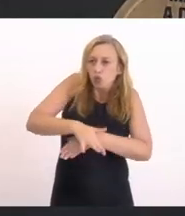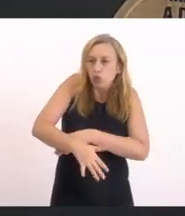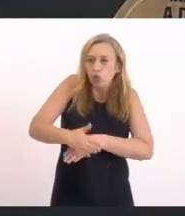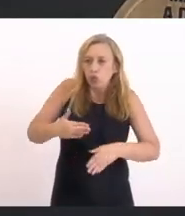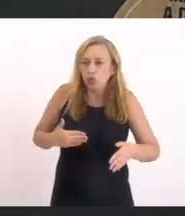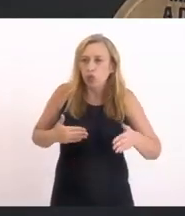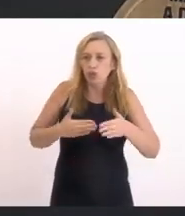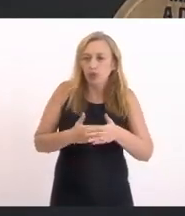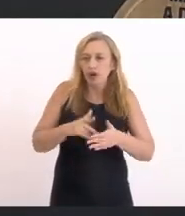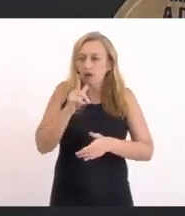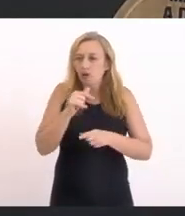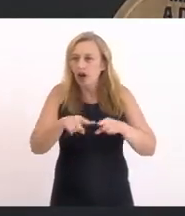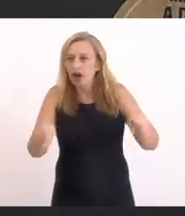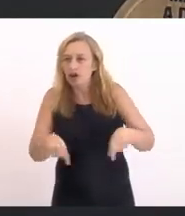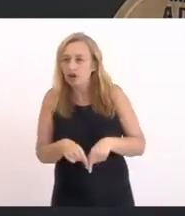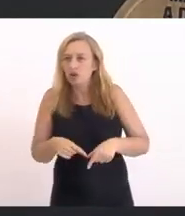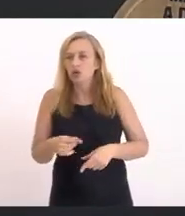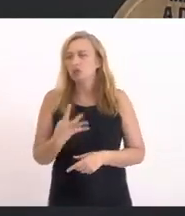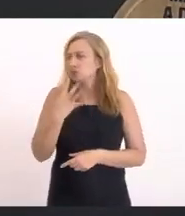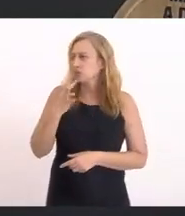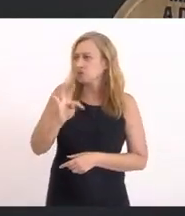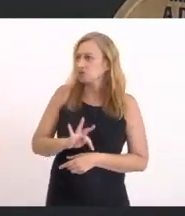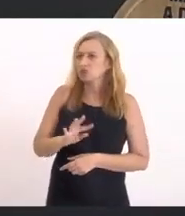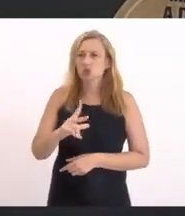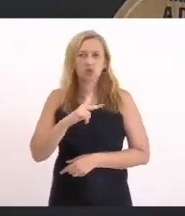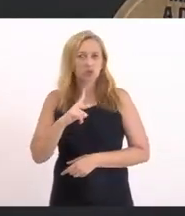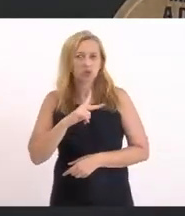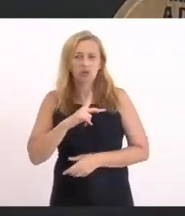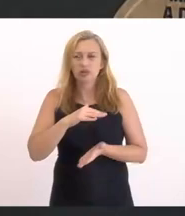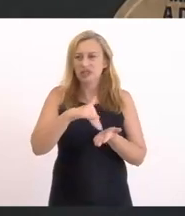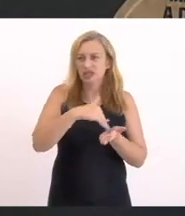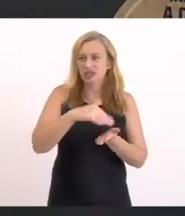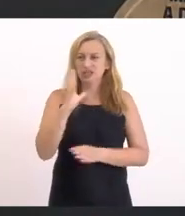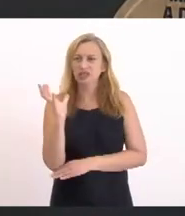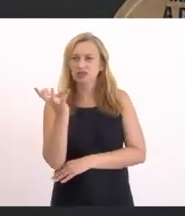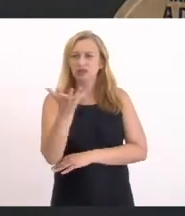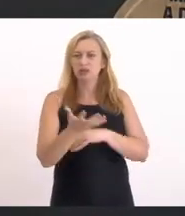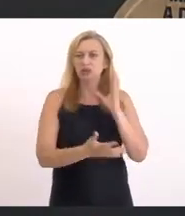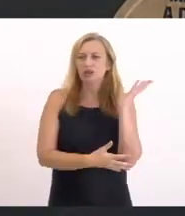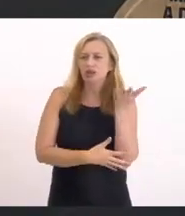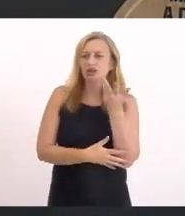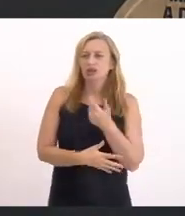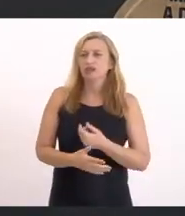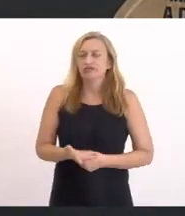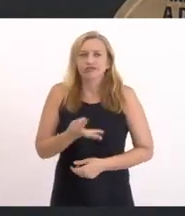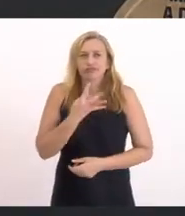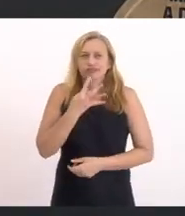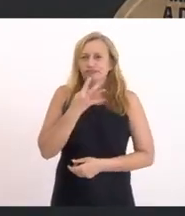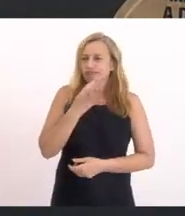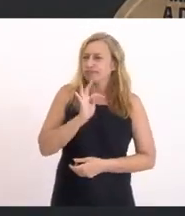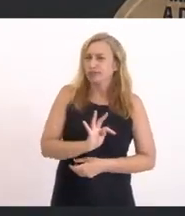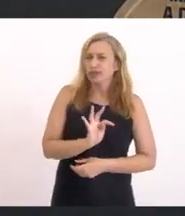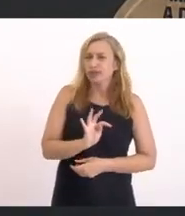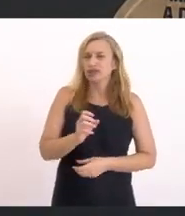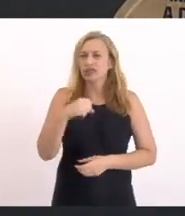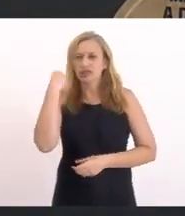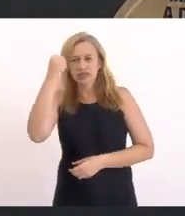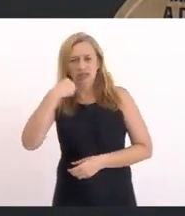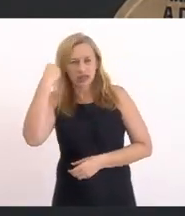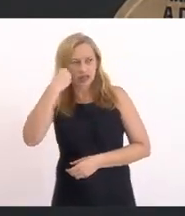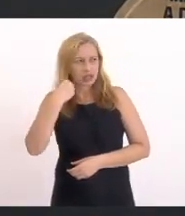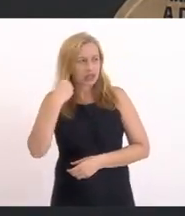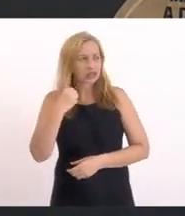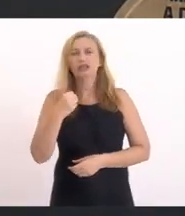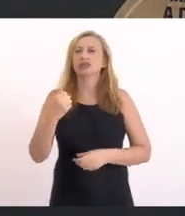Sobre o desconhecimento Por exemplo Do próprio Nosso secretário De meio ambiente Que sequer reconhece Que Saquarema É uma área agrícola